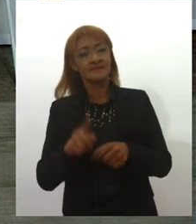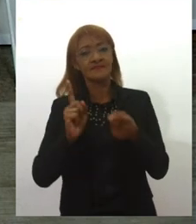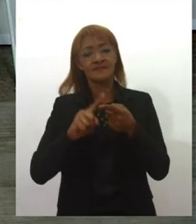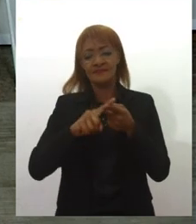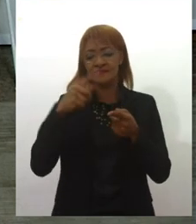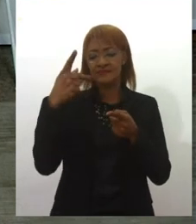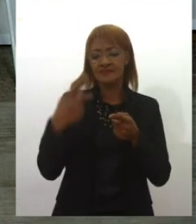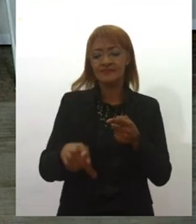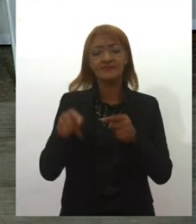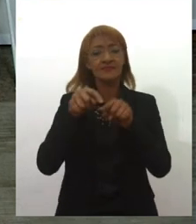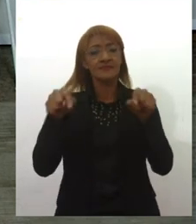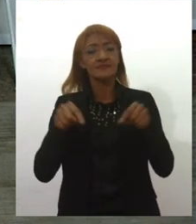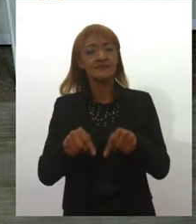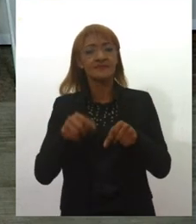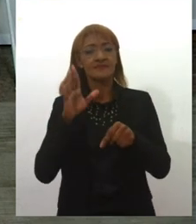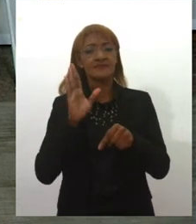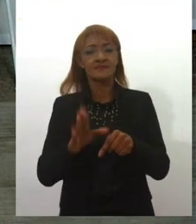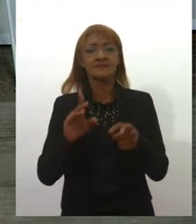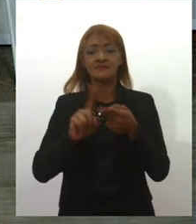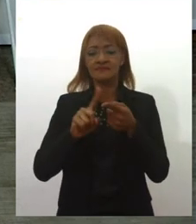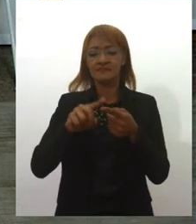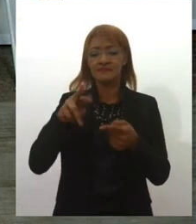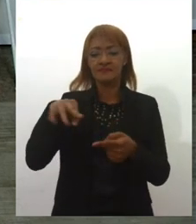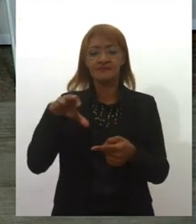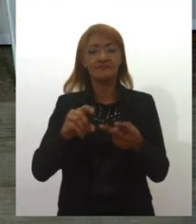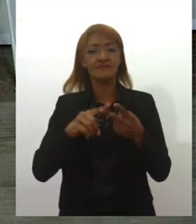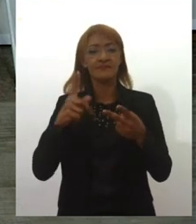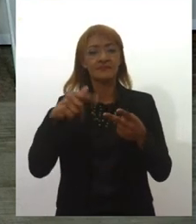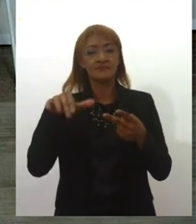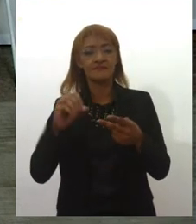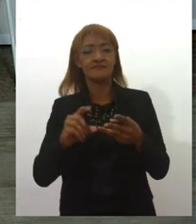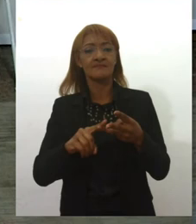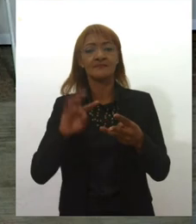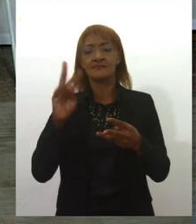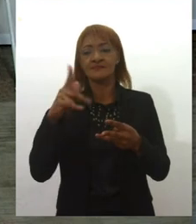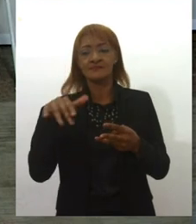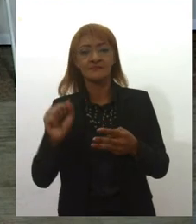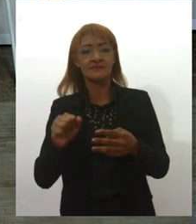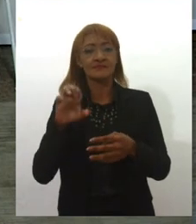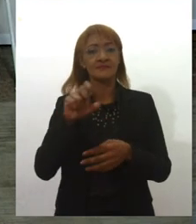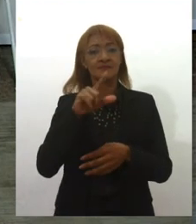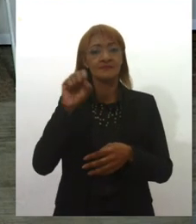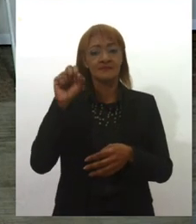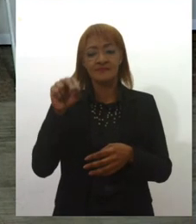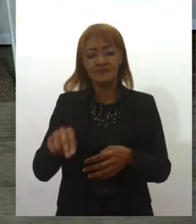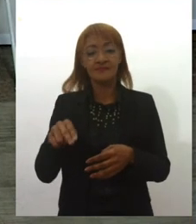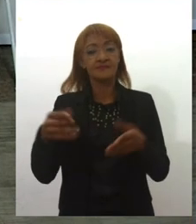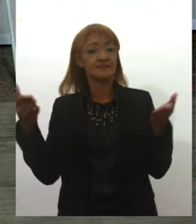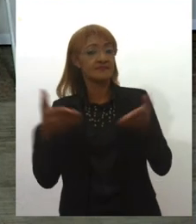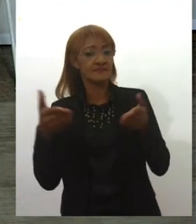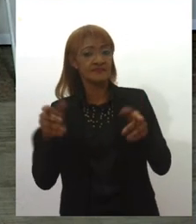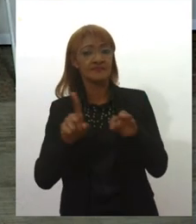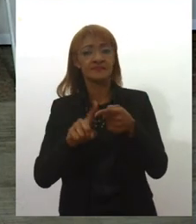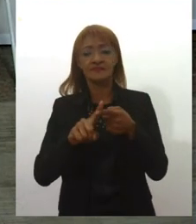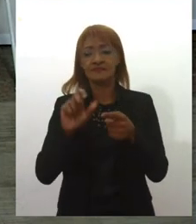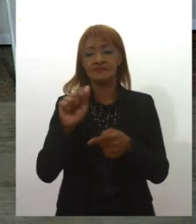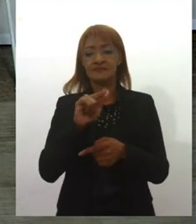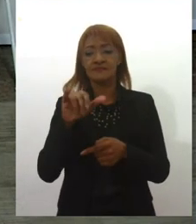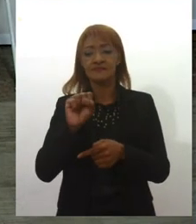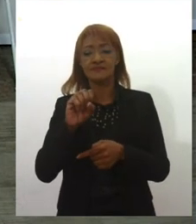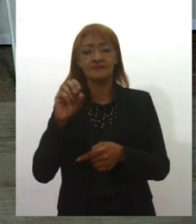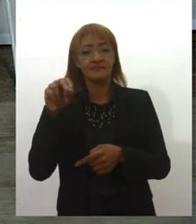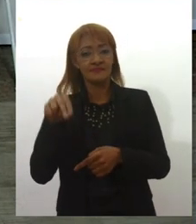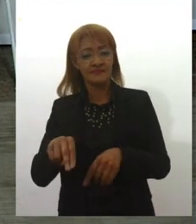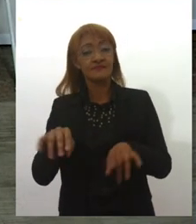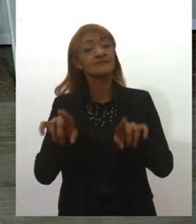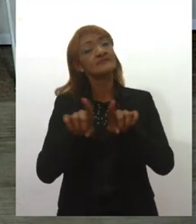estúdio, com o Márcio, Pablo, Elson, Tayara, que produz o programa atualmente, Alisson, que produziu durante muito tempo o